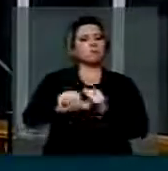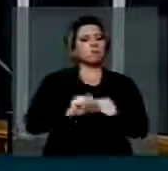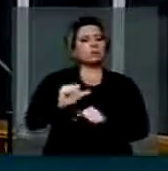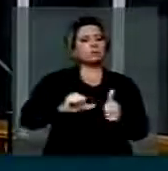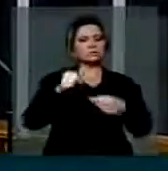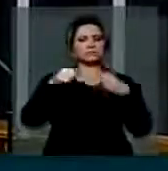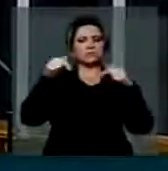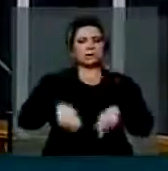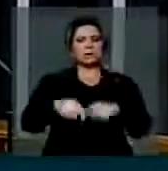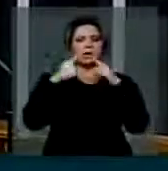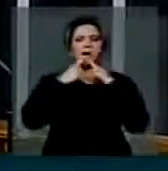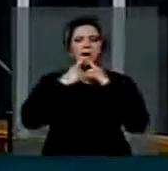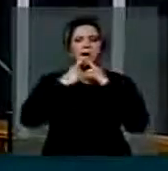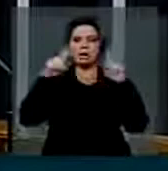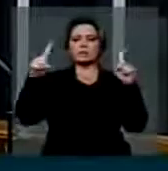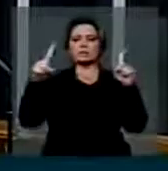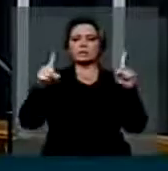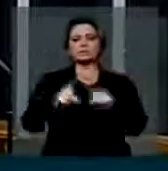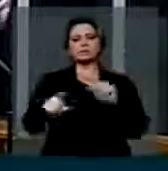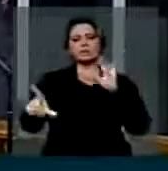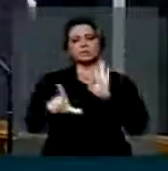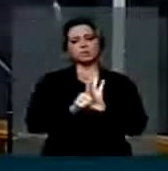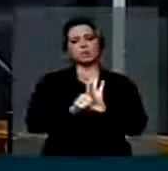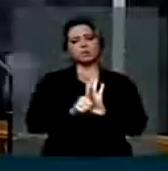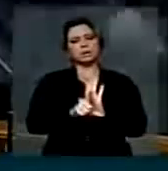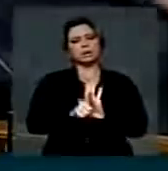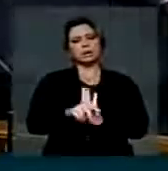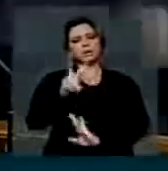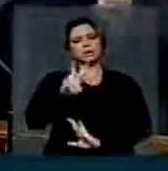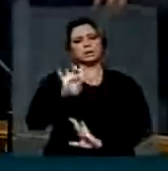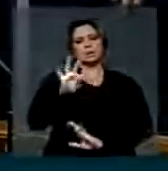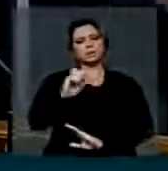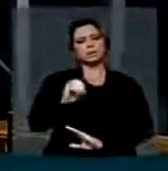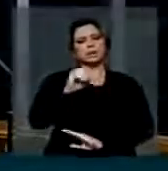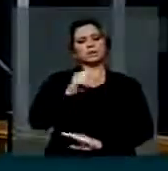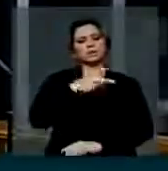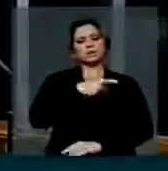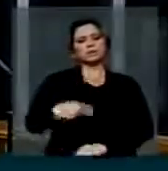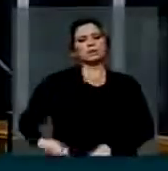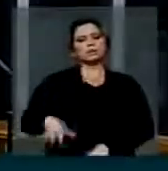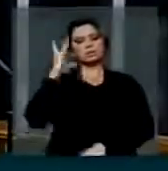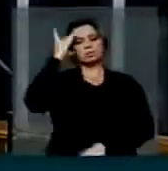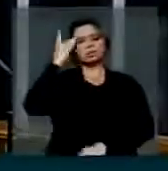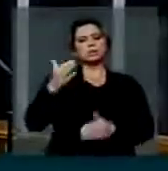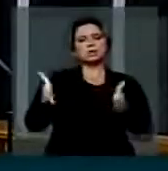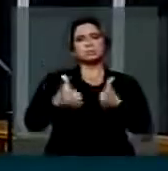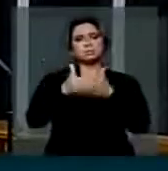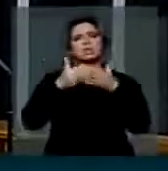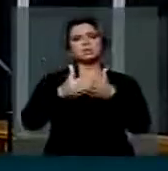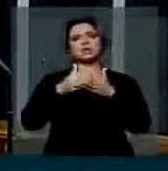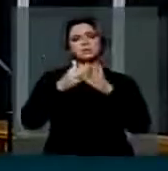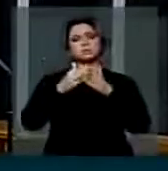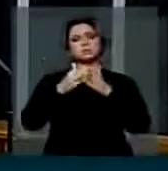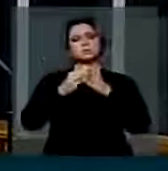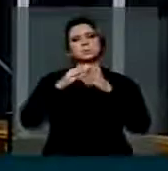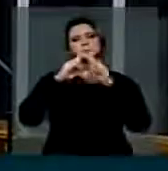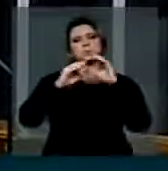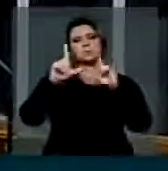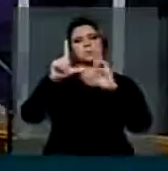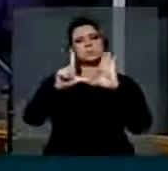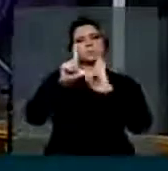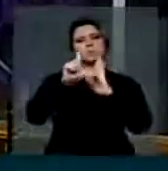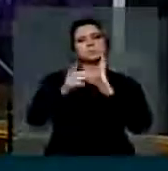o meu protesto veemente contra a lei, contra o veto da presidente Dilma. Peço que publique nos meios de comunicação.